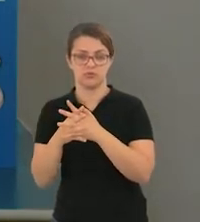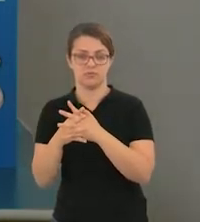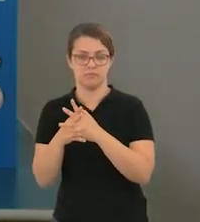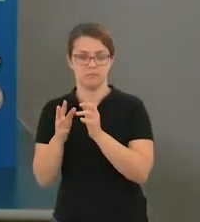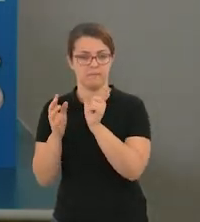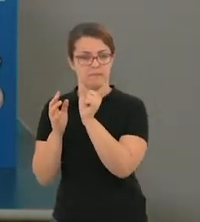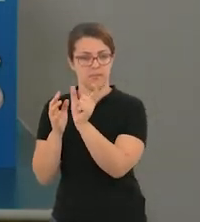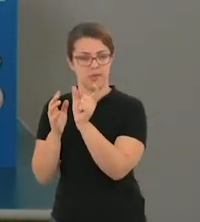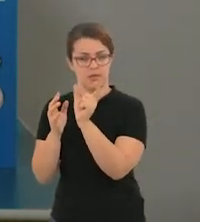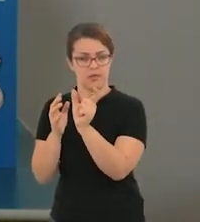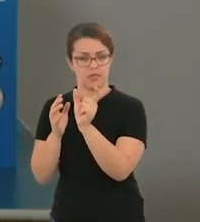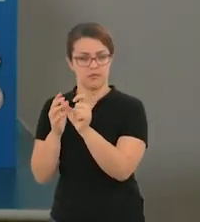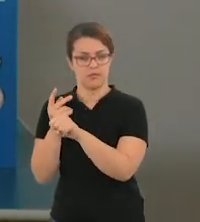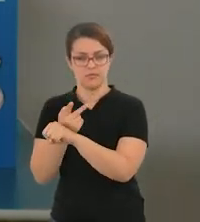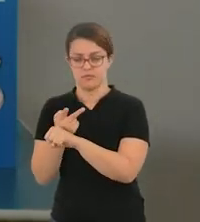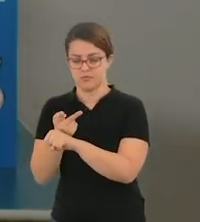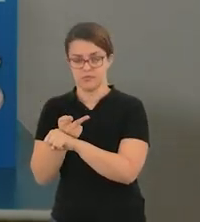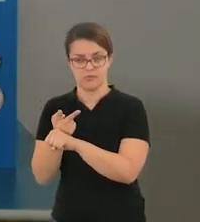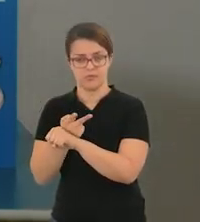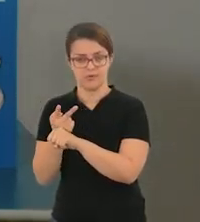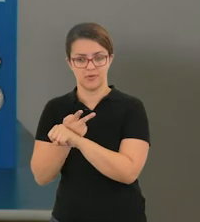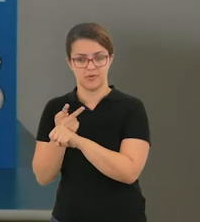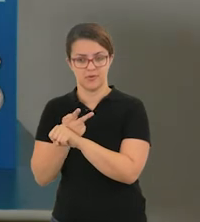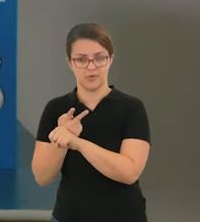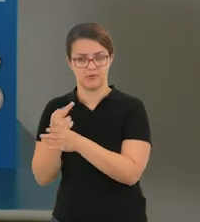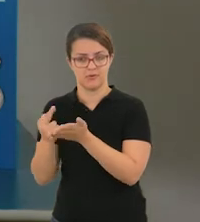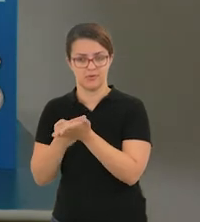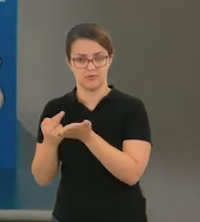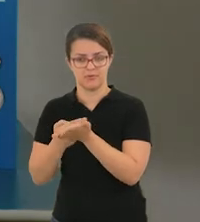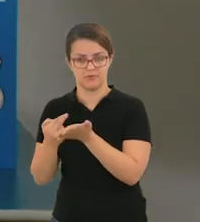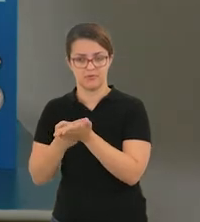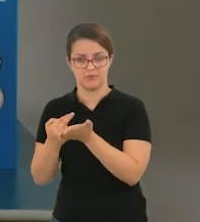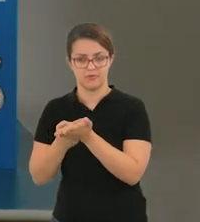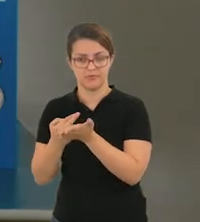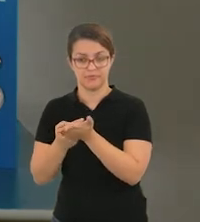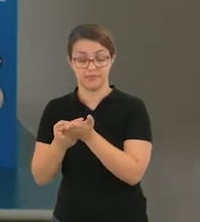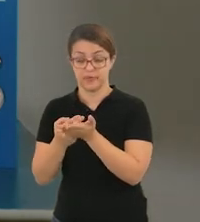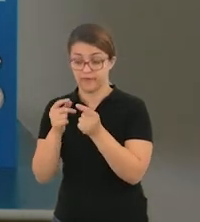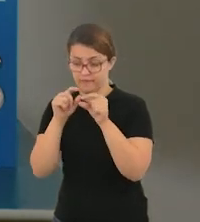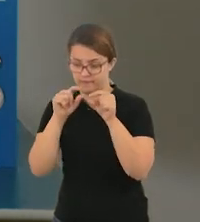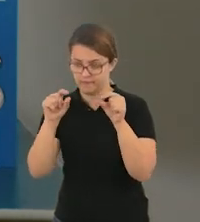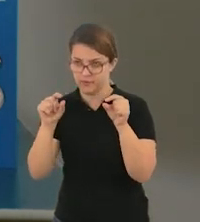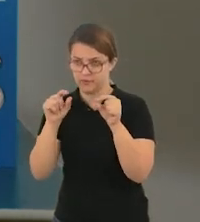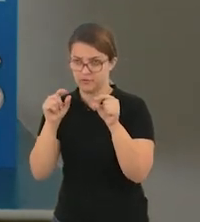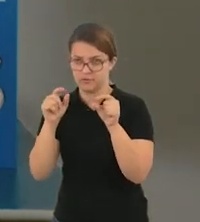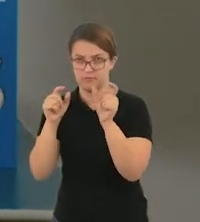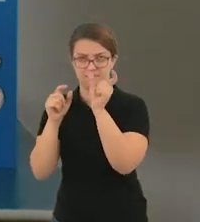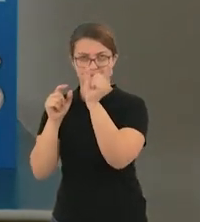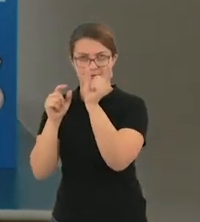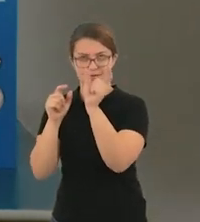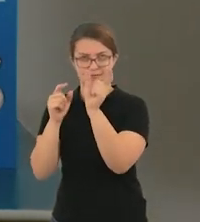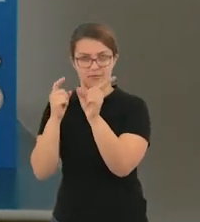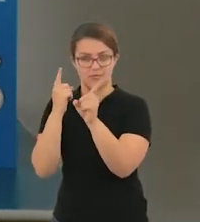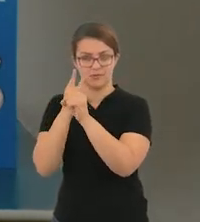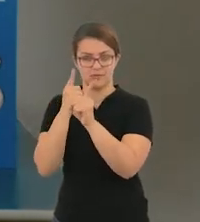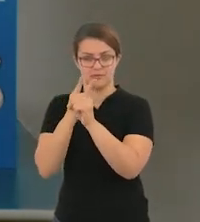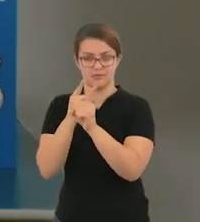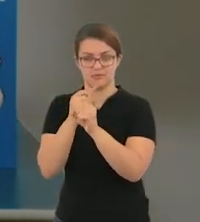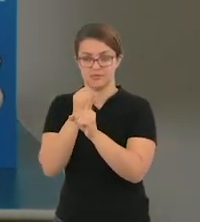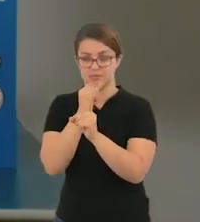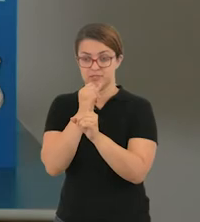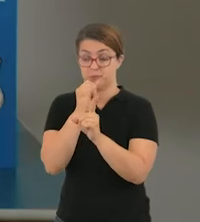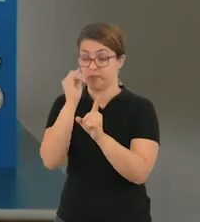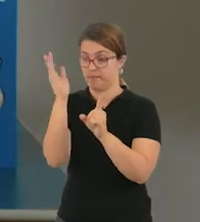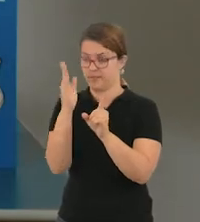Aquelas palavrinhas que vocês procuraram na revista, vocês irão formar frase com essas palavrinhas. Aqui eu dei o exemplo com a